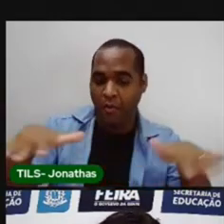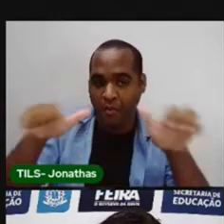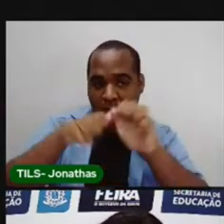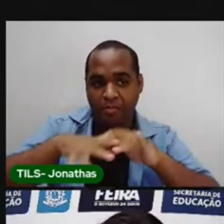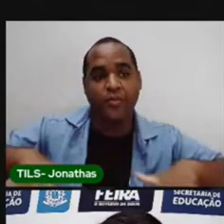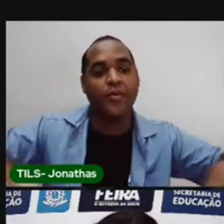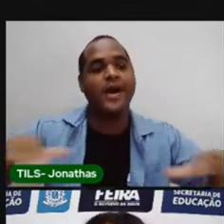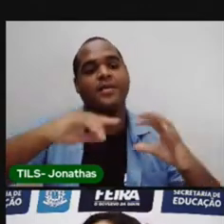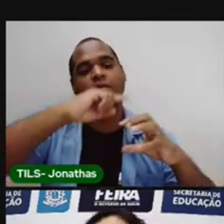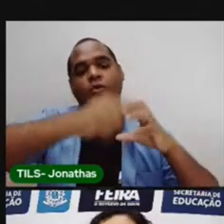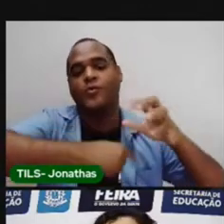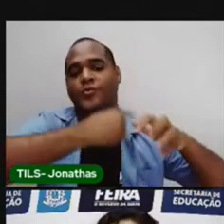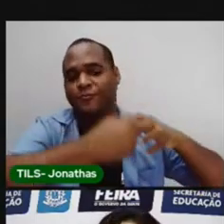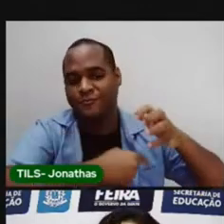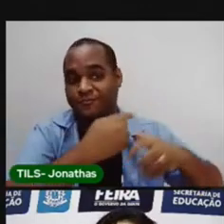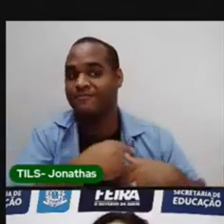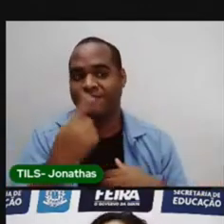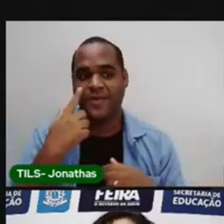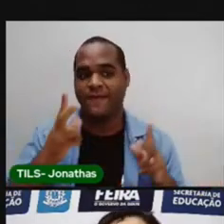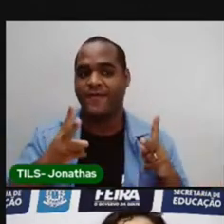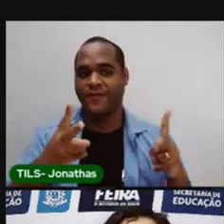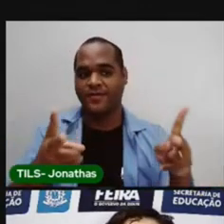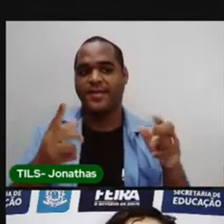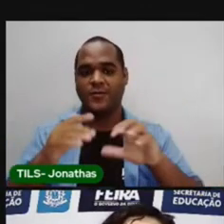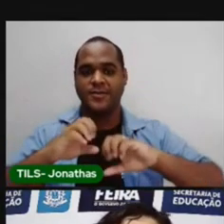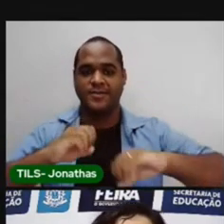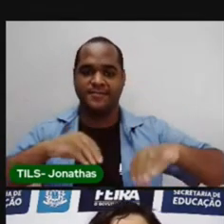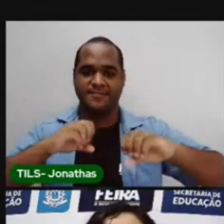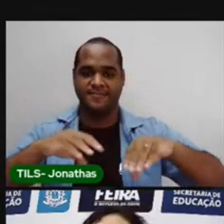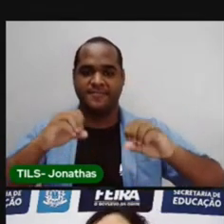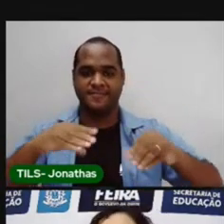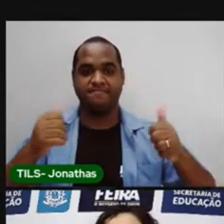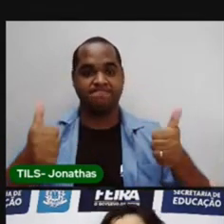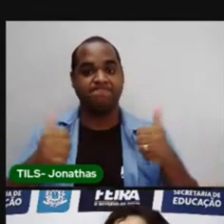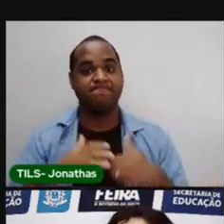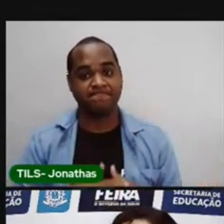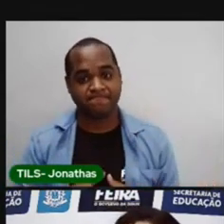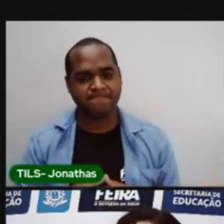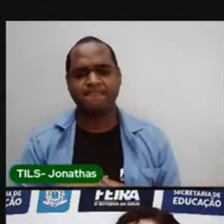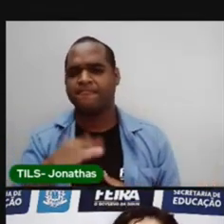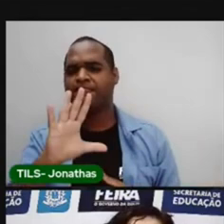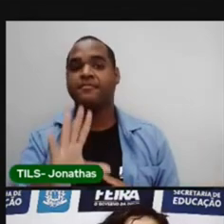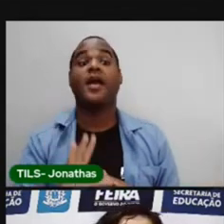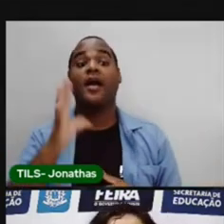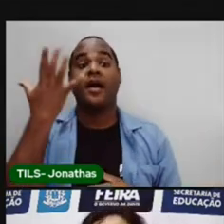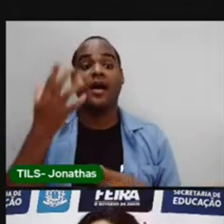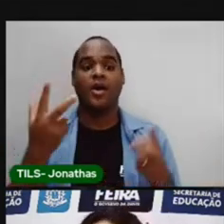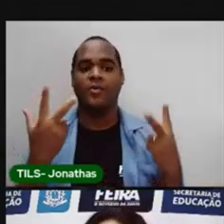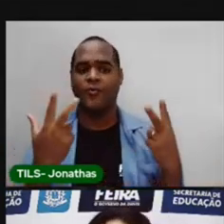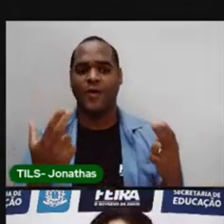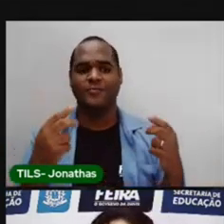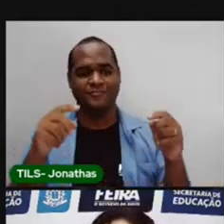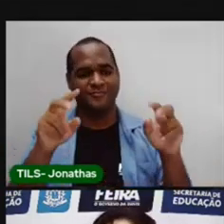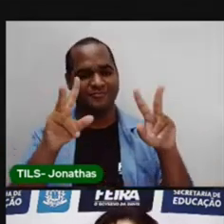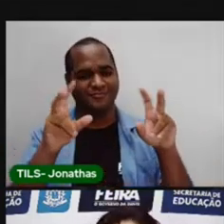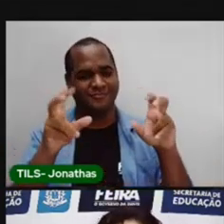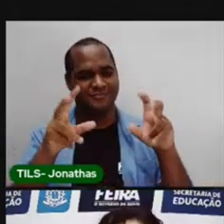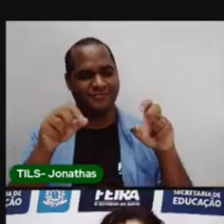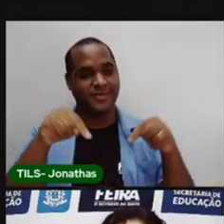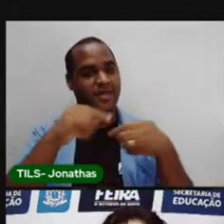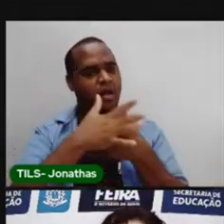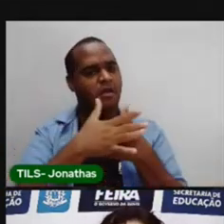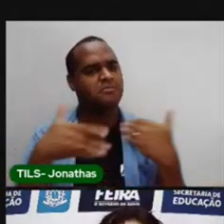toda a terra. Vamos continuar a nossa aula. E o mesmo acontece com a nossa cidade.